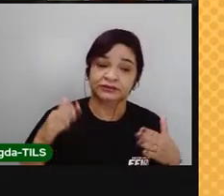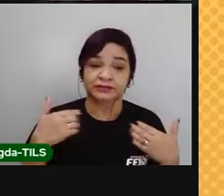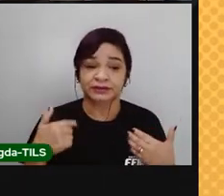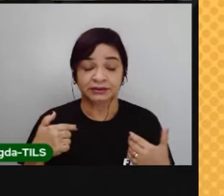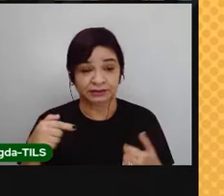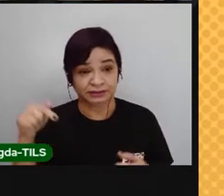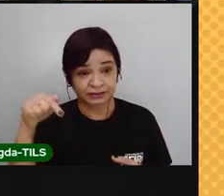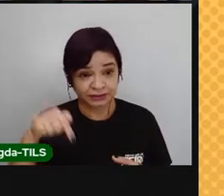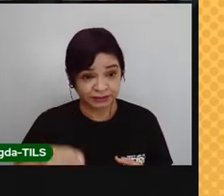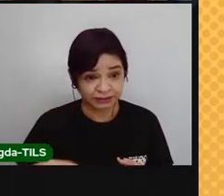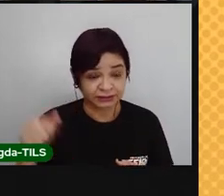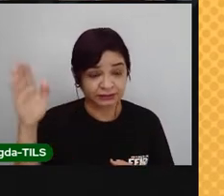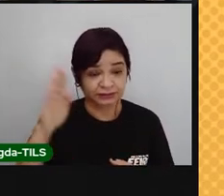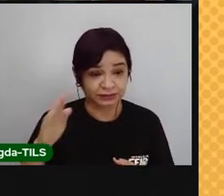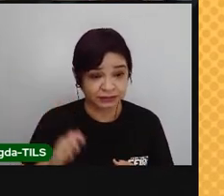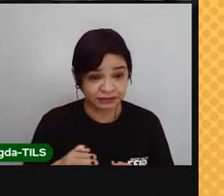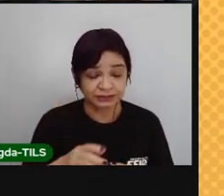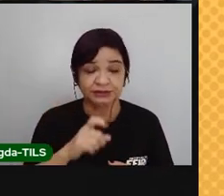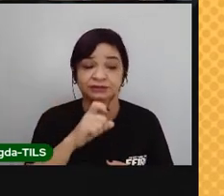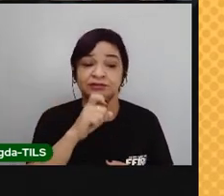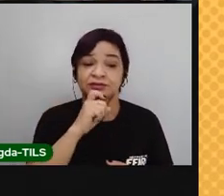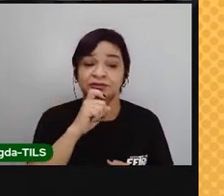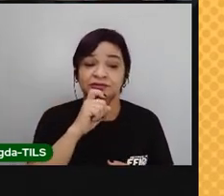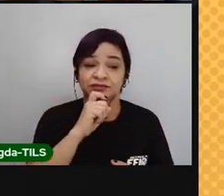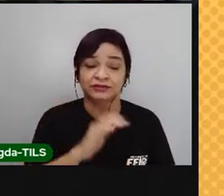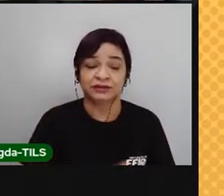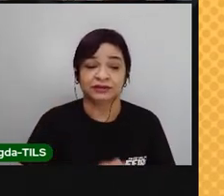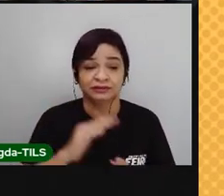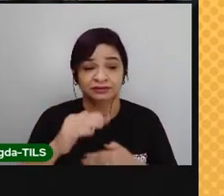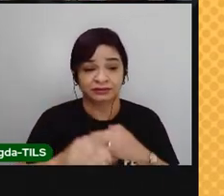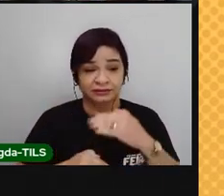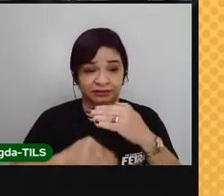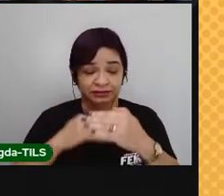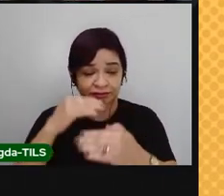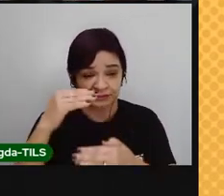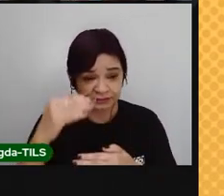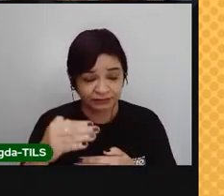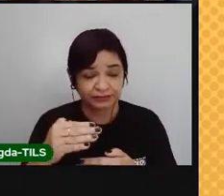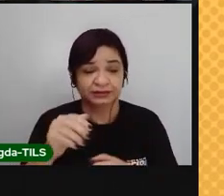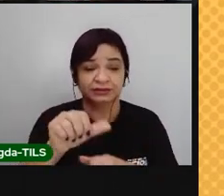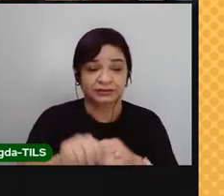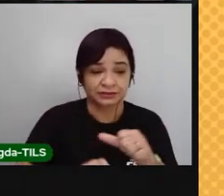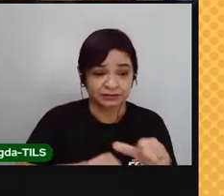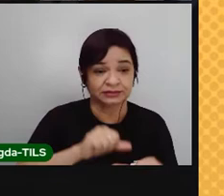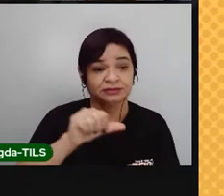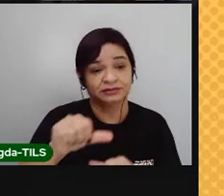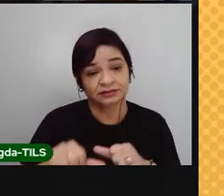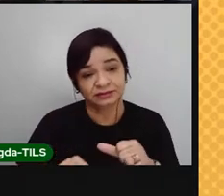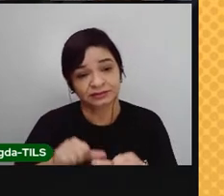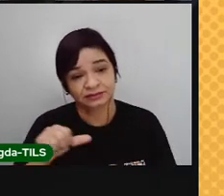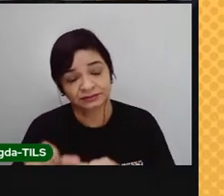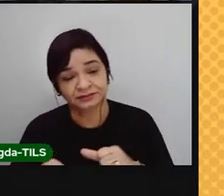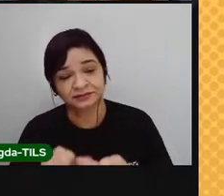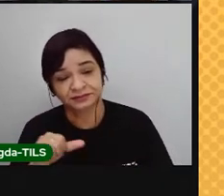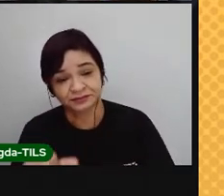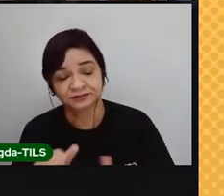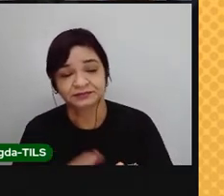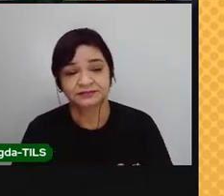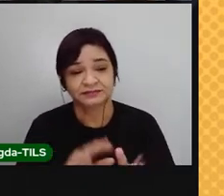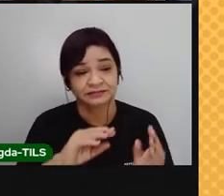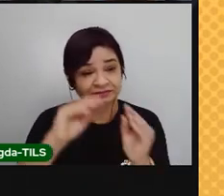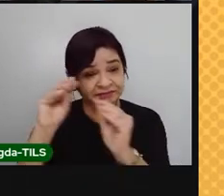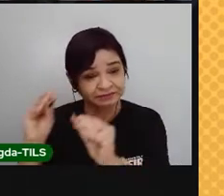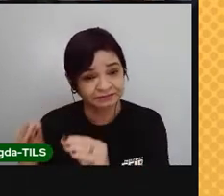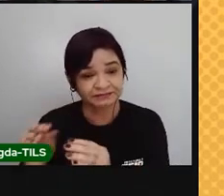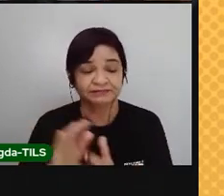No dia 23 de setembro, eles vão iniciar o outono, a gente começa a primavera. E no dia 21 de dezembro, eles